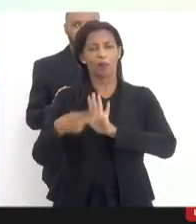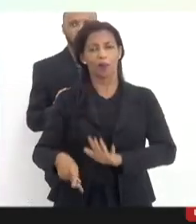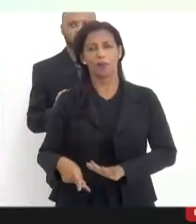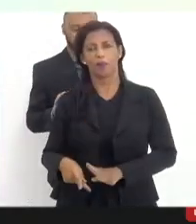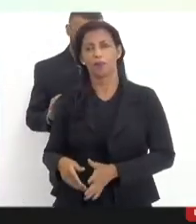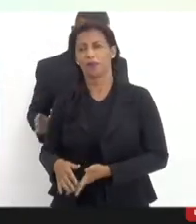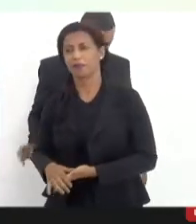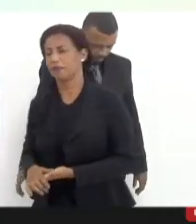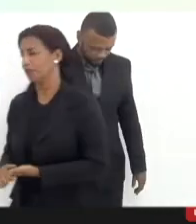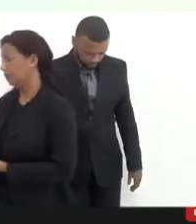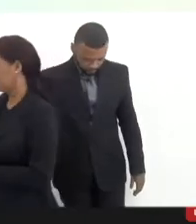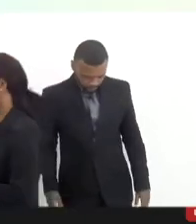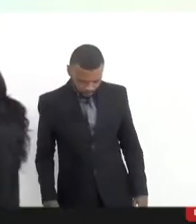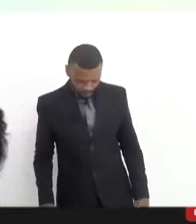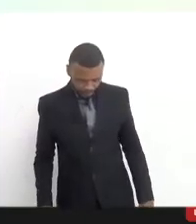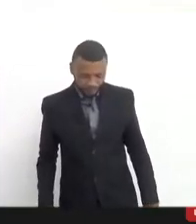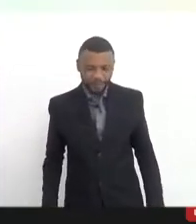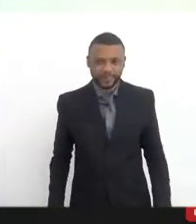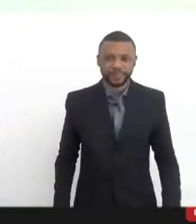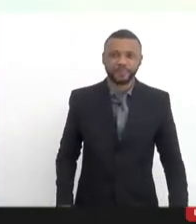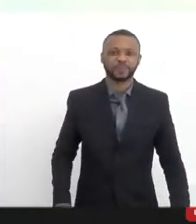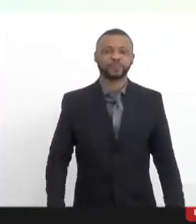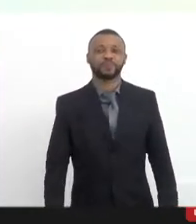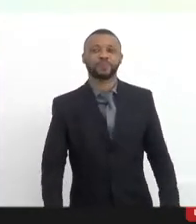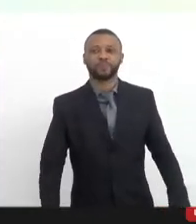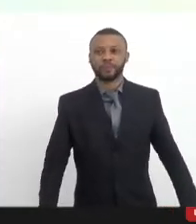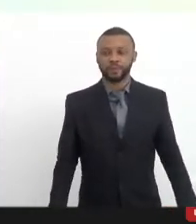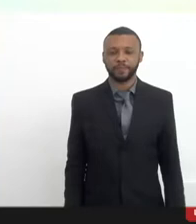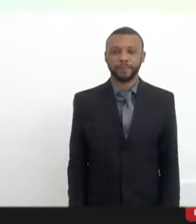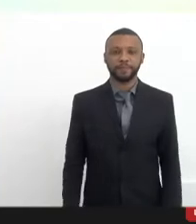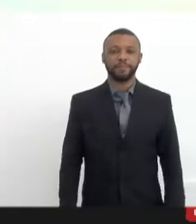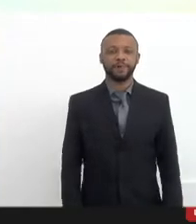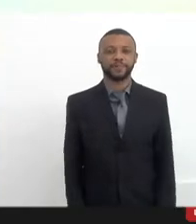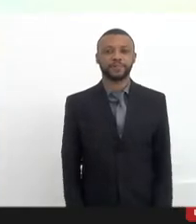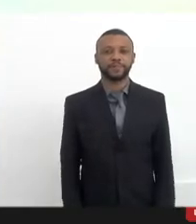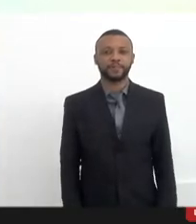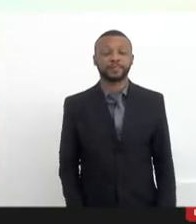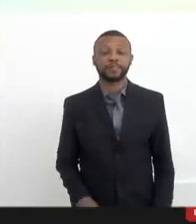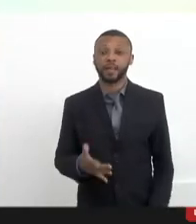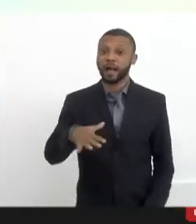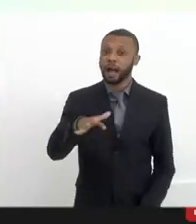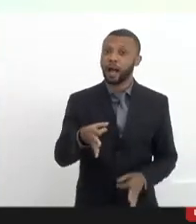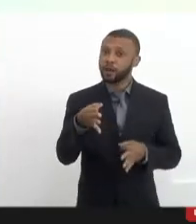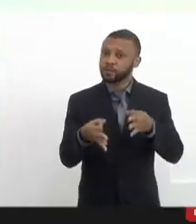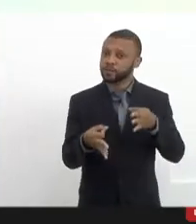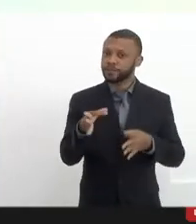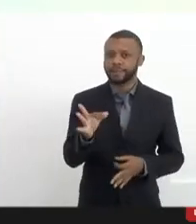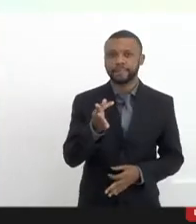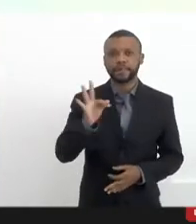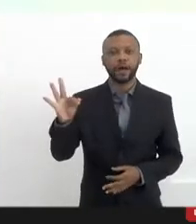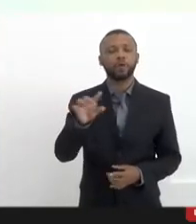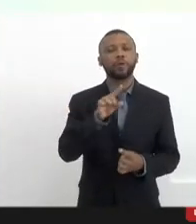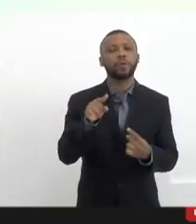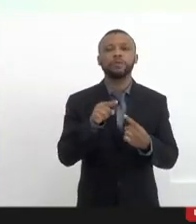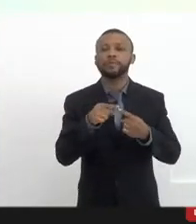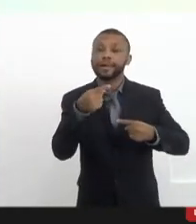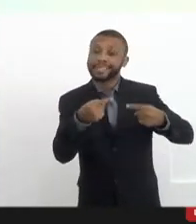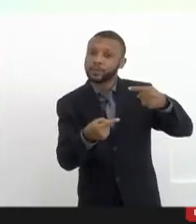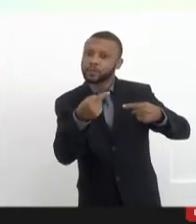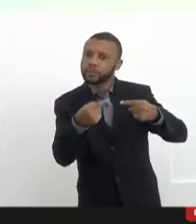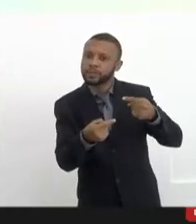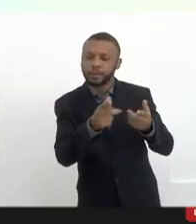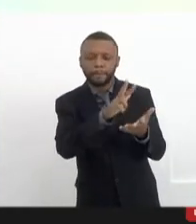da União e, portanto, é a Justiça Federal que é o foro competente para se discutir todas essas questões.